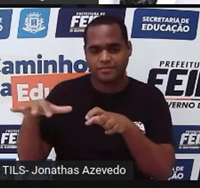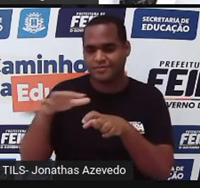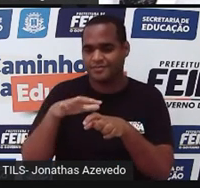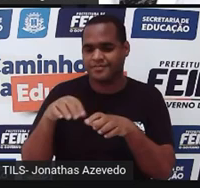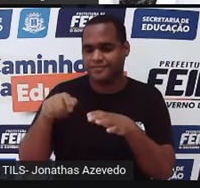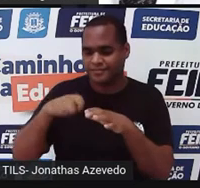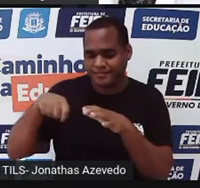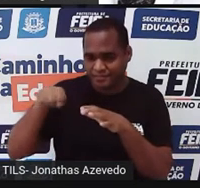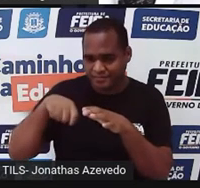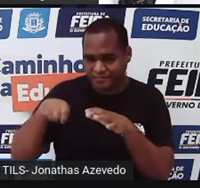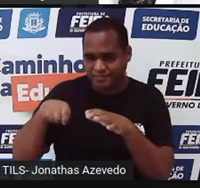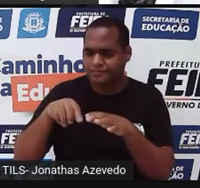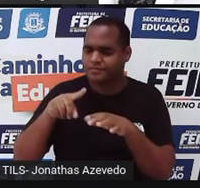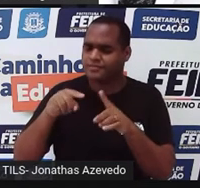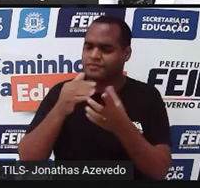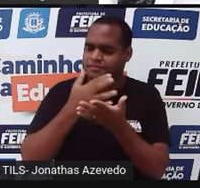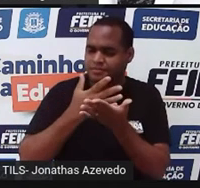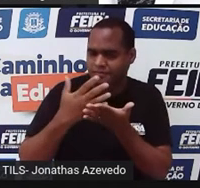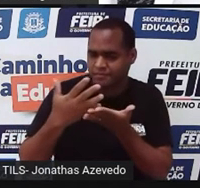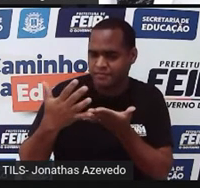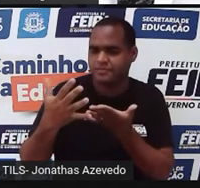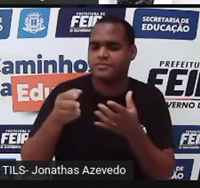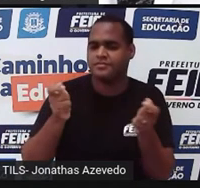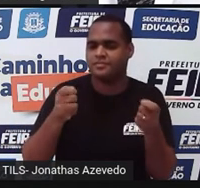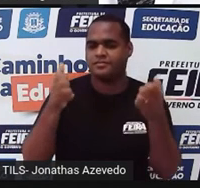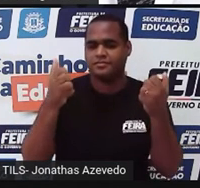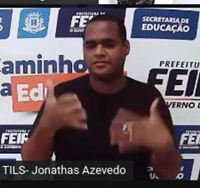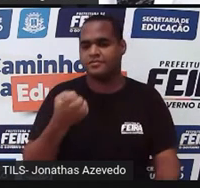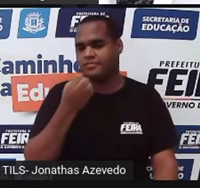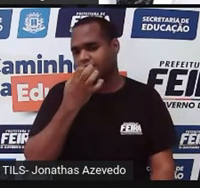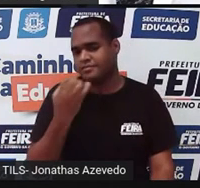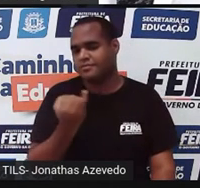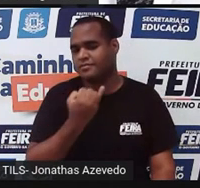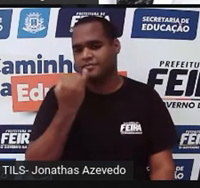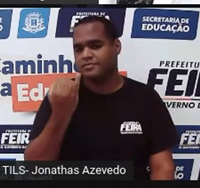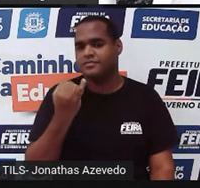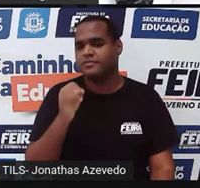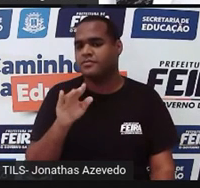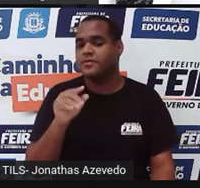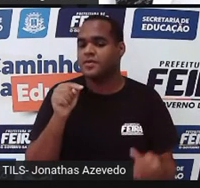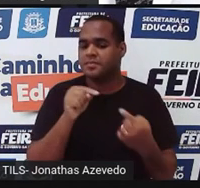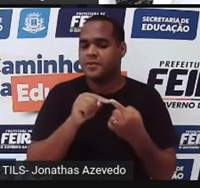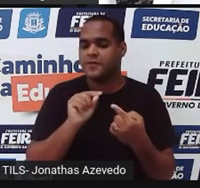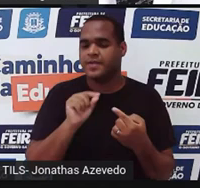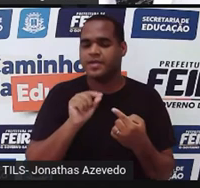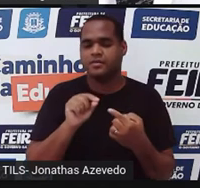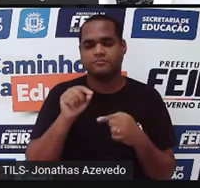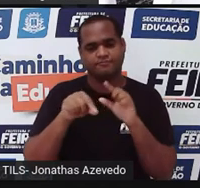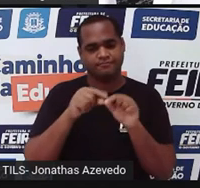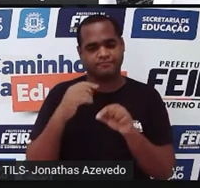Então, gente vai começar por aí, tá? Só que aí tem um detalhe, ó.